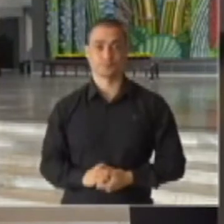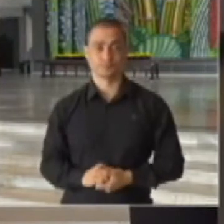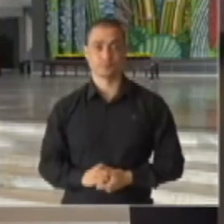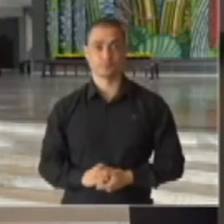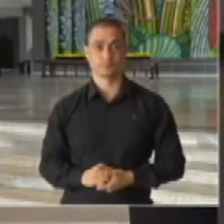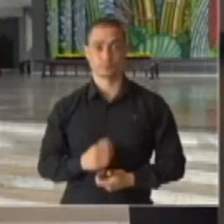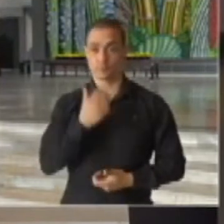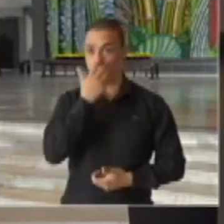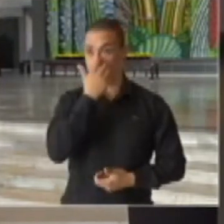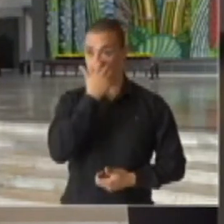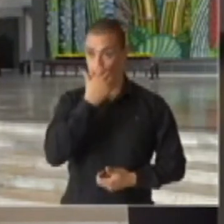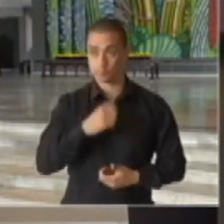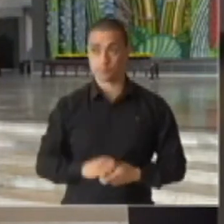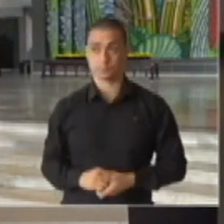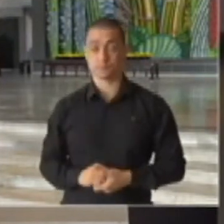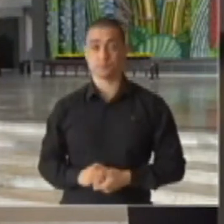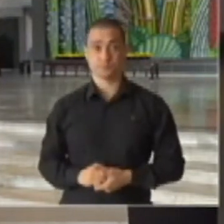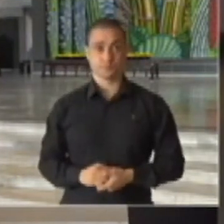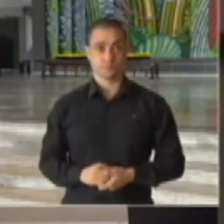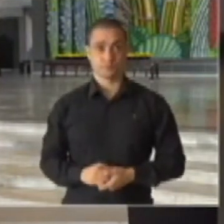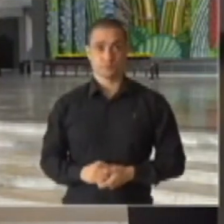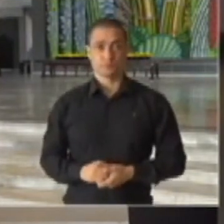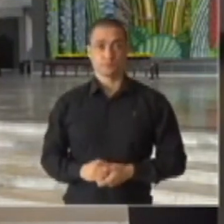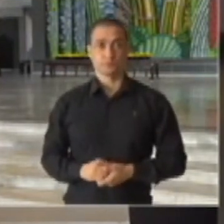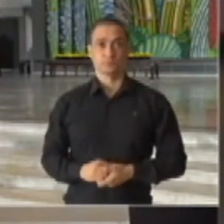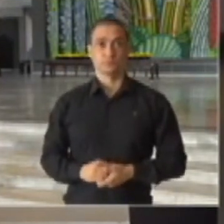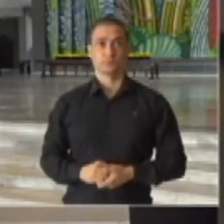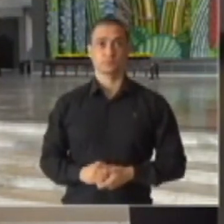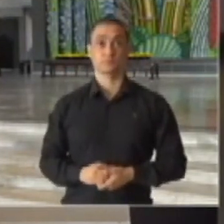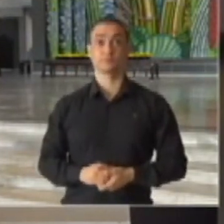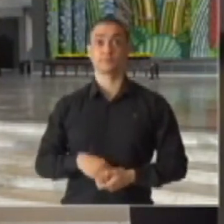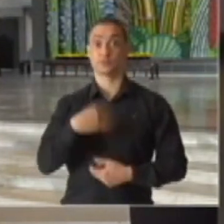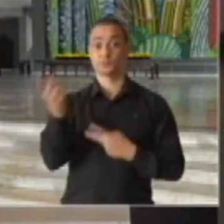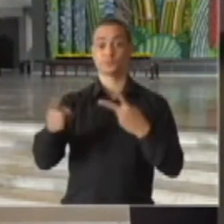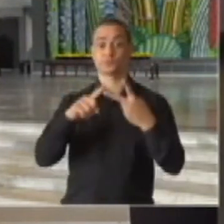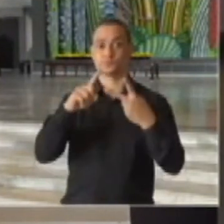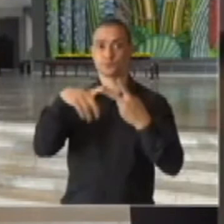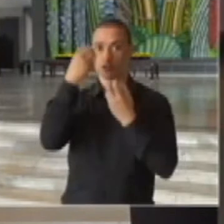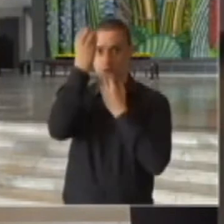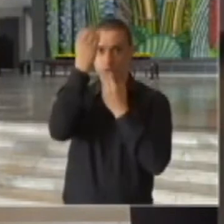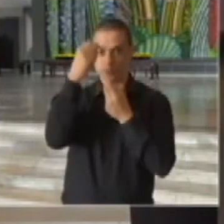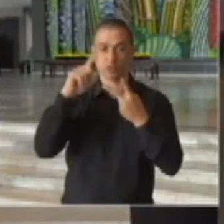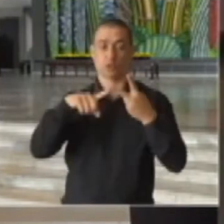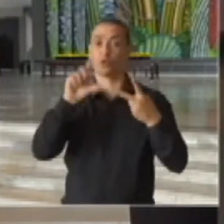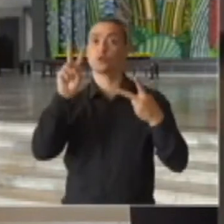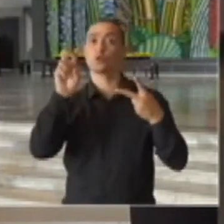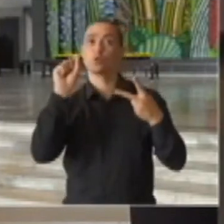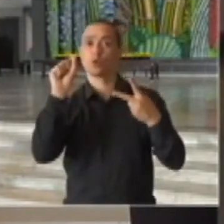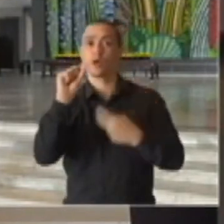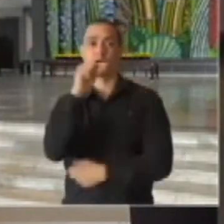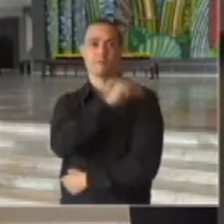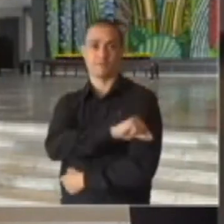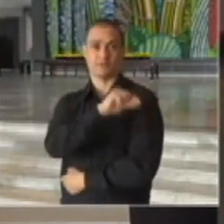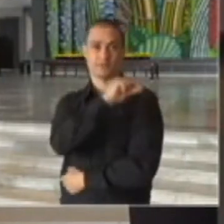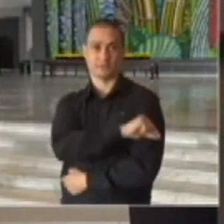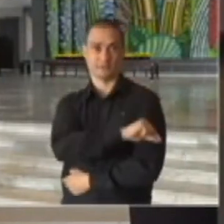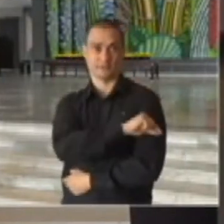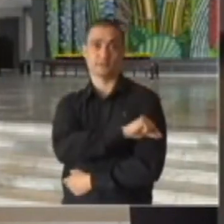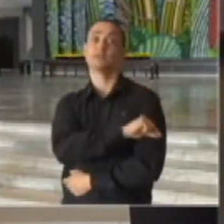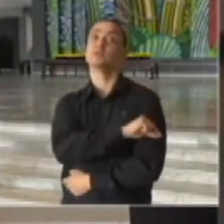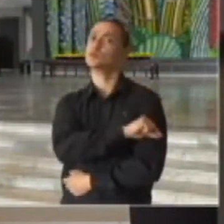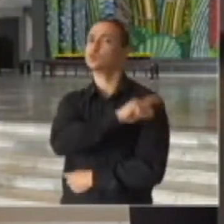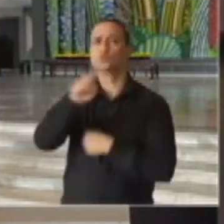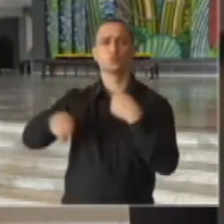sendo ainda anunciado que estabelecimentos comerciais, galerias e shoppings poderão funcionar das 6 às 21 horas. E este